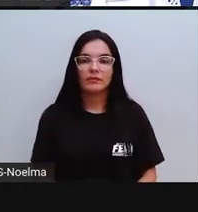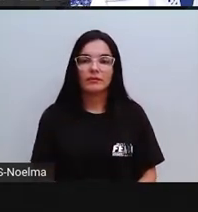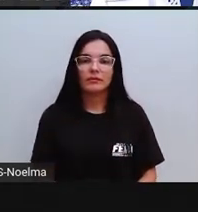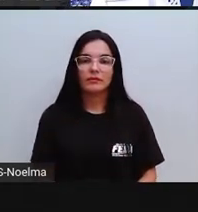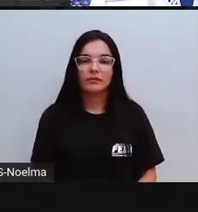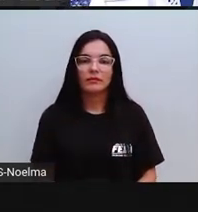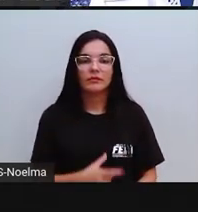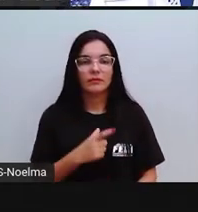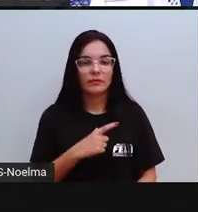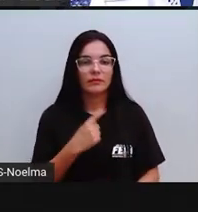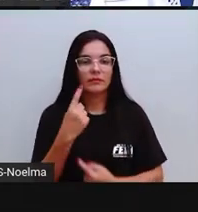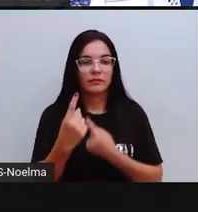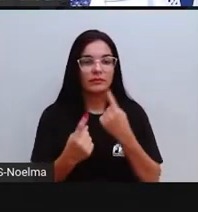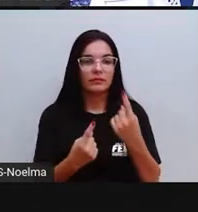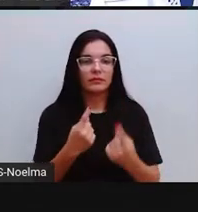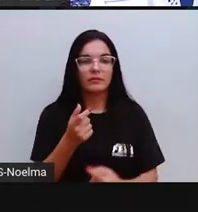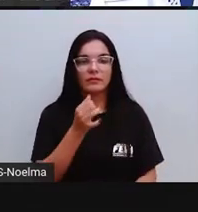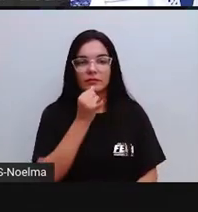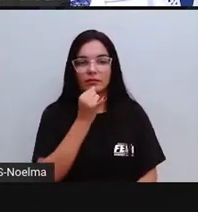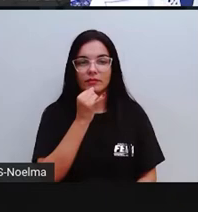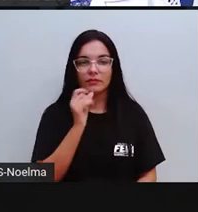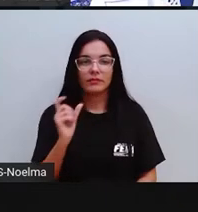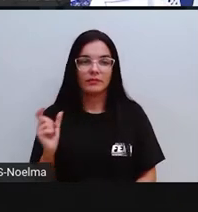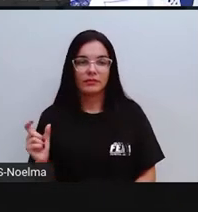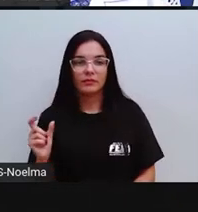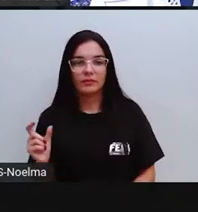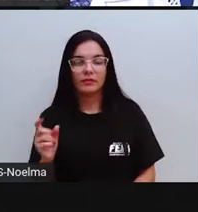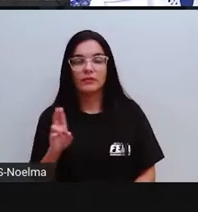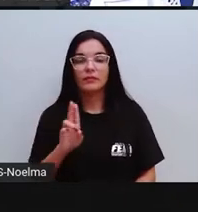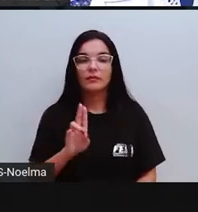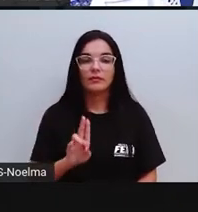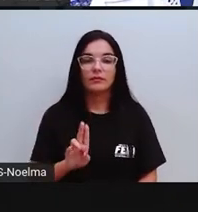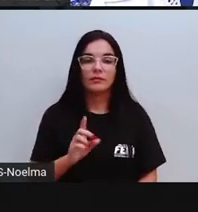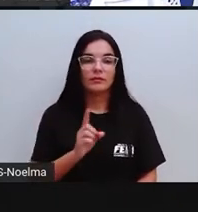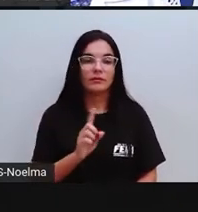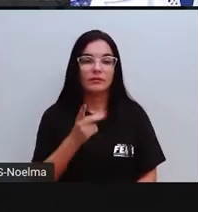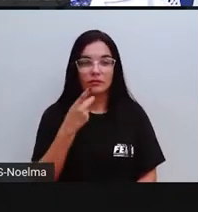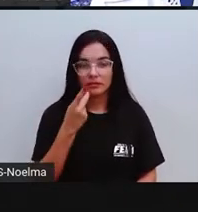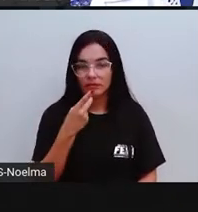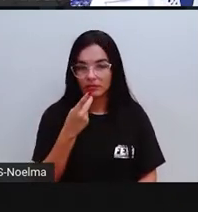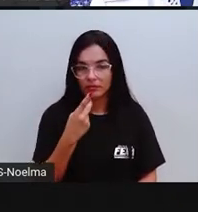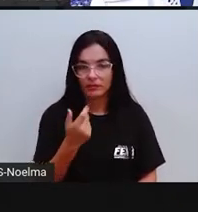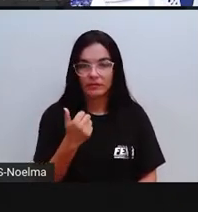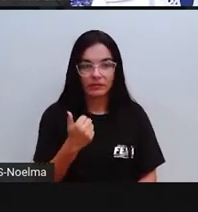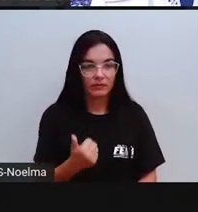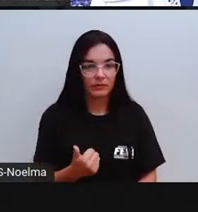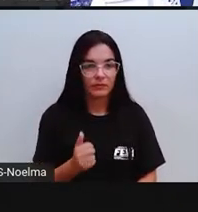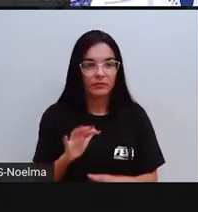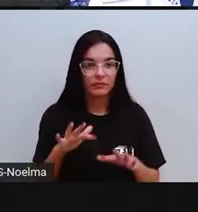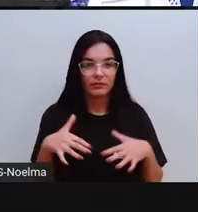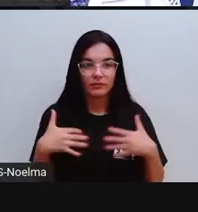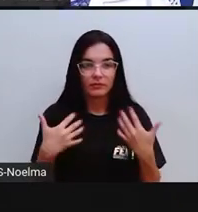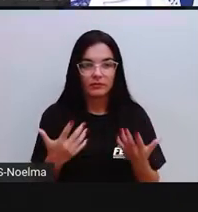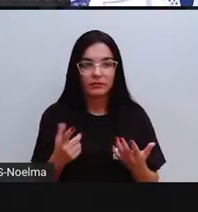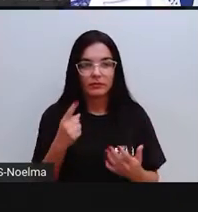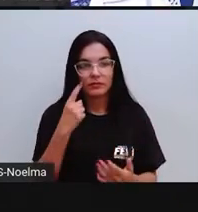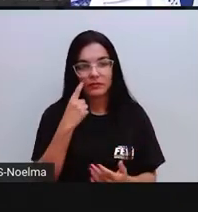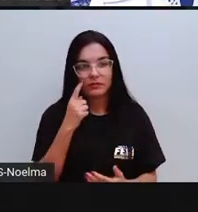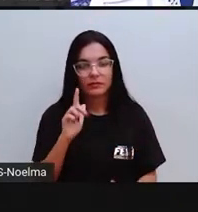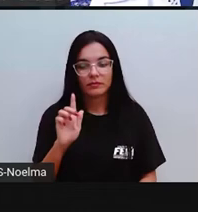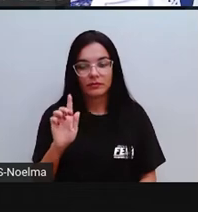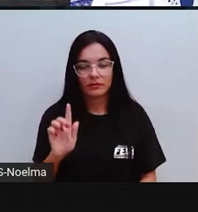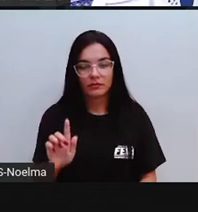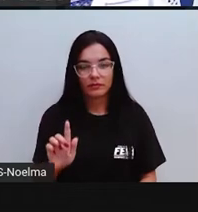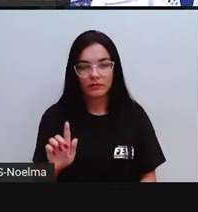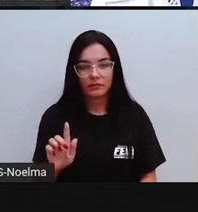são aí exemplos de palavras que o U não foi pronunciado, tá bom? Todos, aí ó, letra